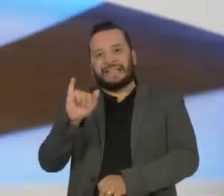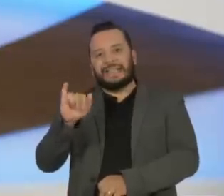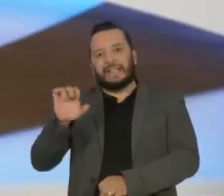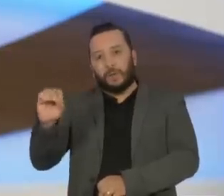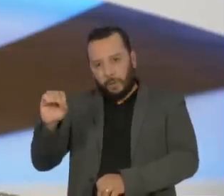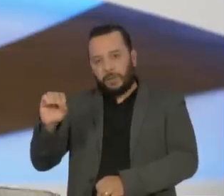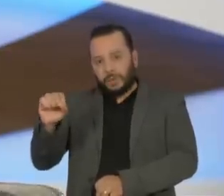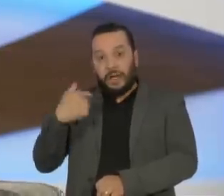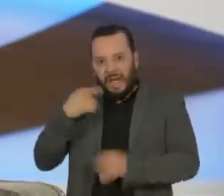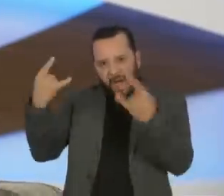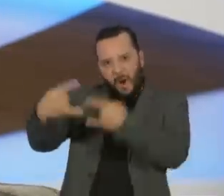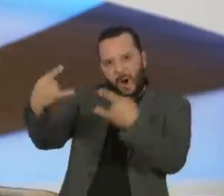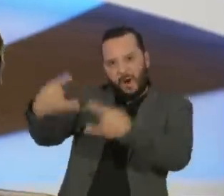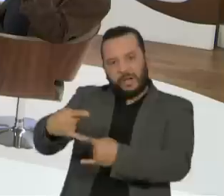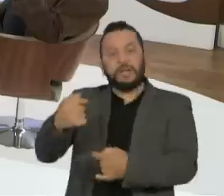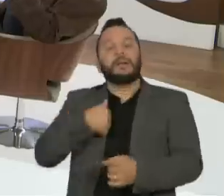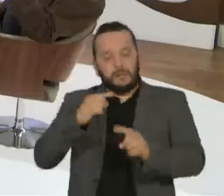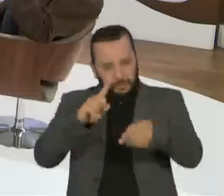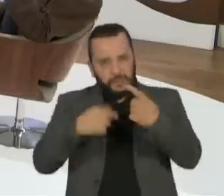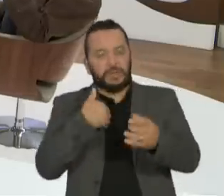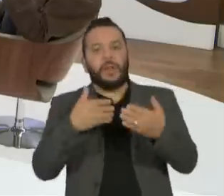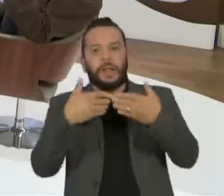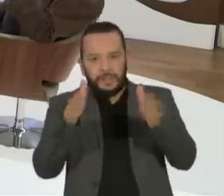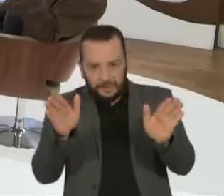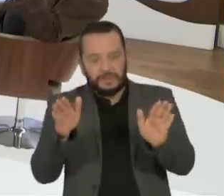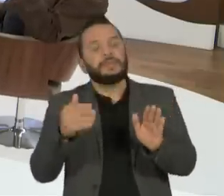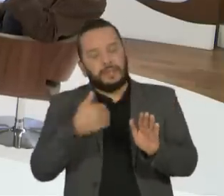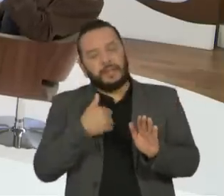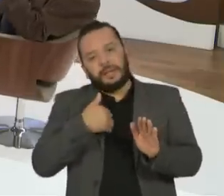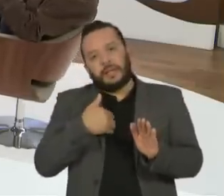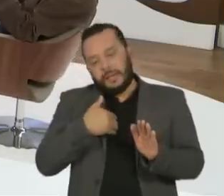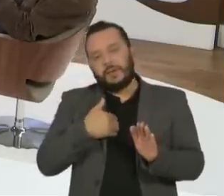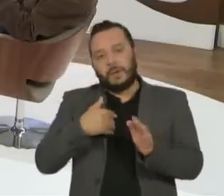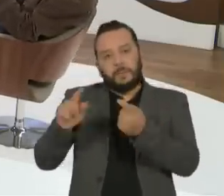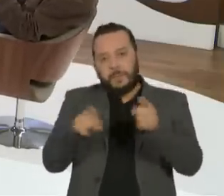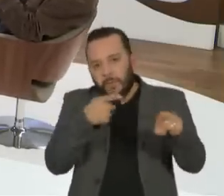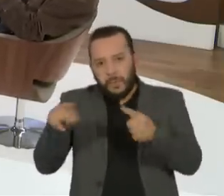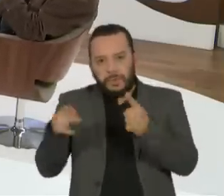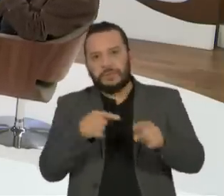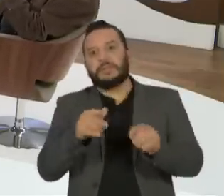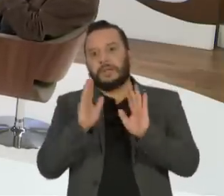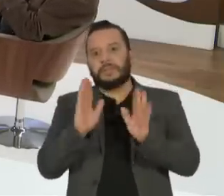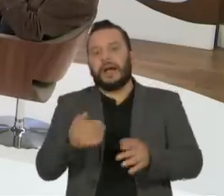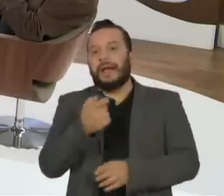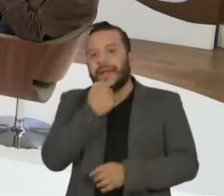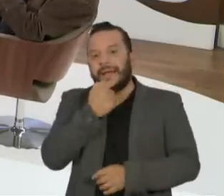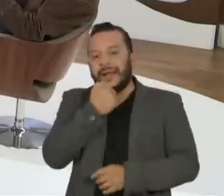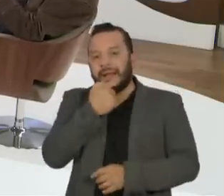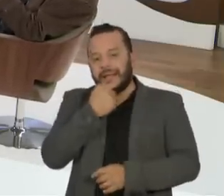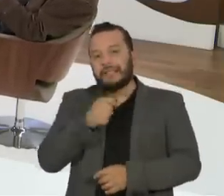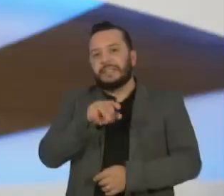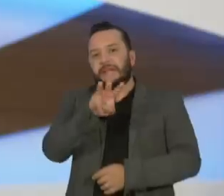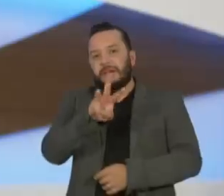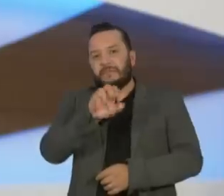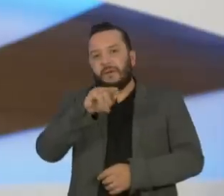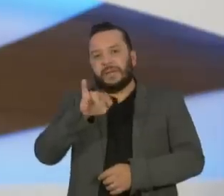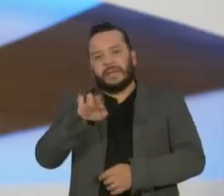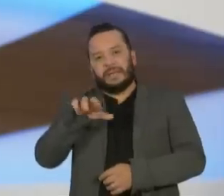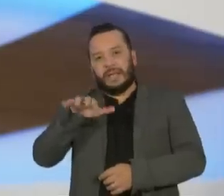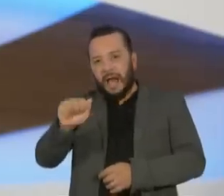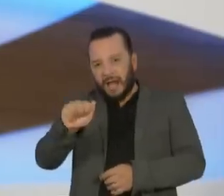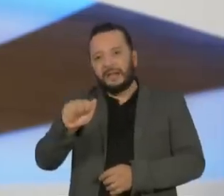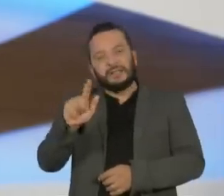passado uma segunda música para o Olavo, que era a Valkyria Queen, que é primeira música em inglês, um rock, Stoner Rock.